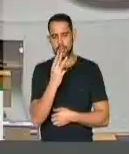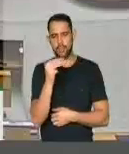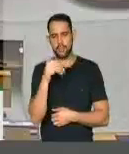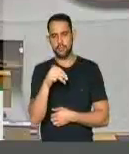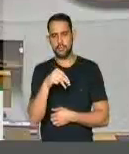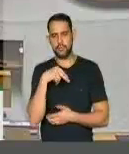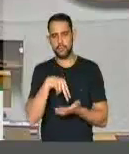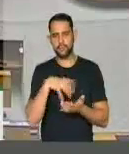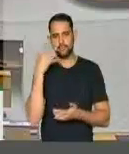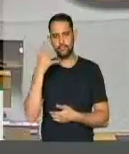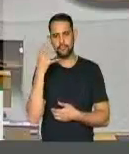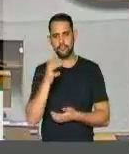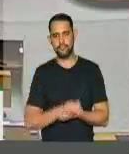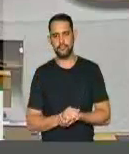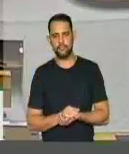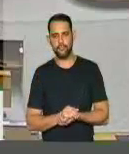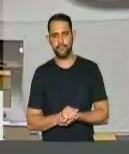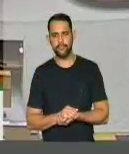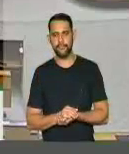em três minutos na tribuna.